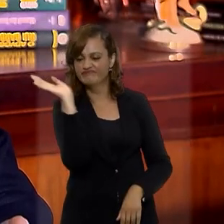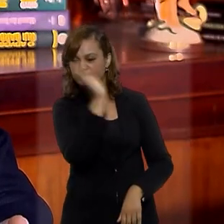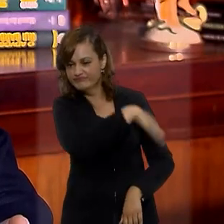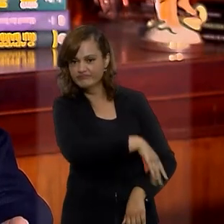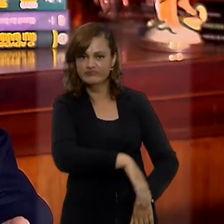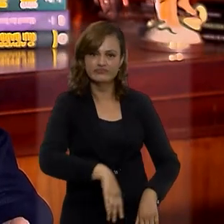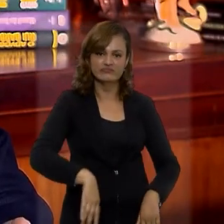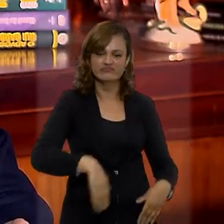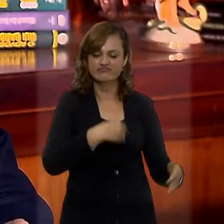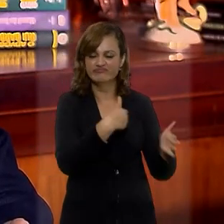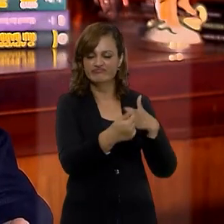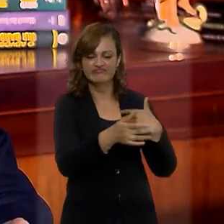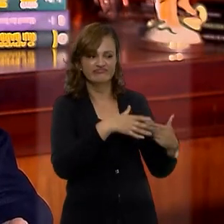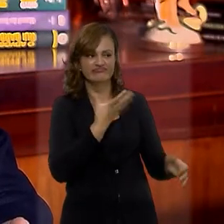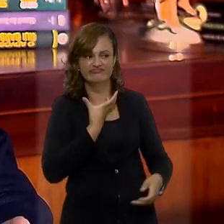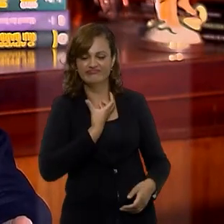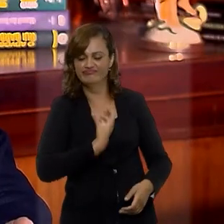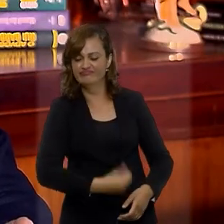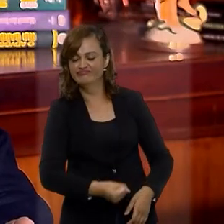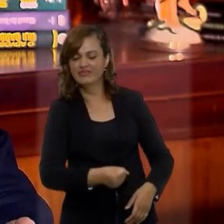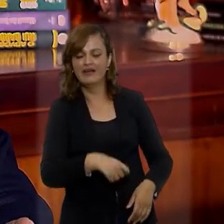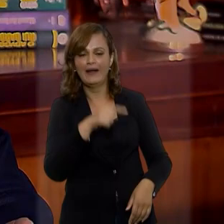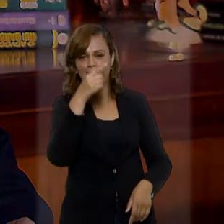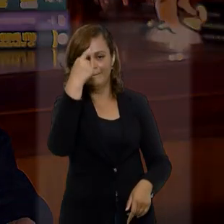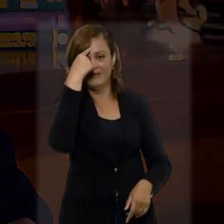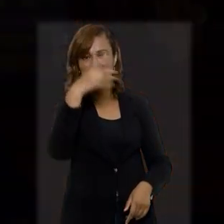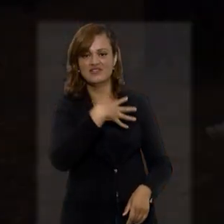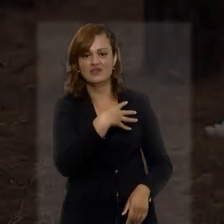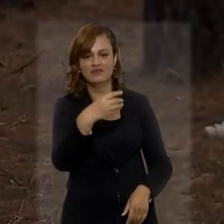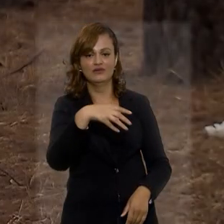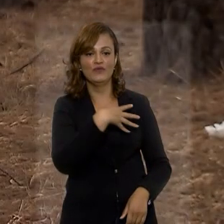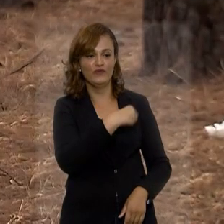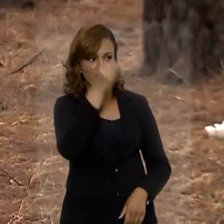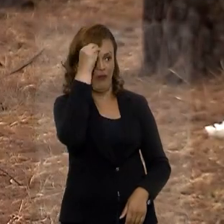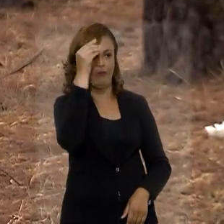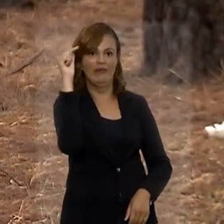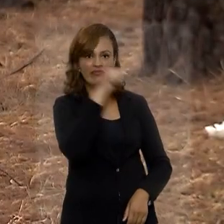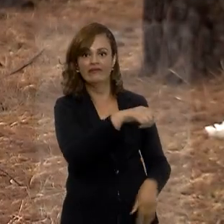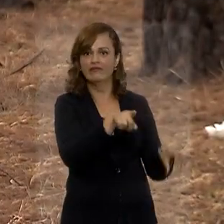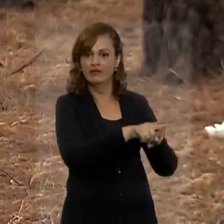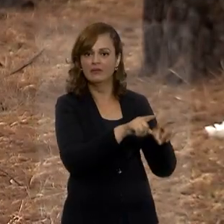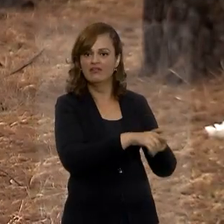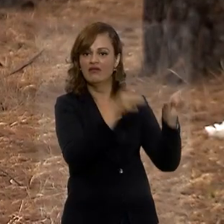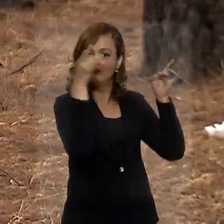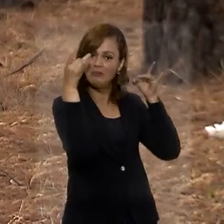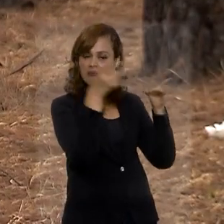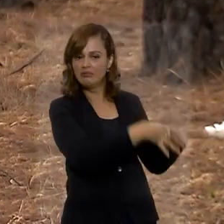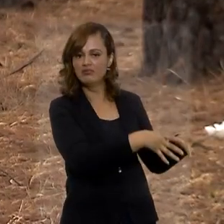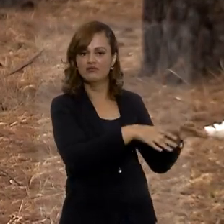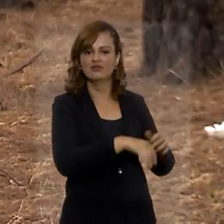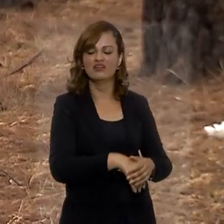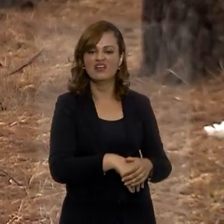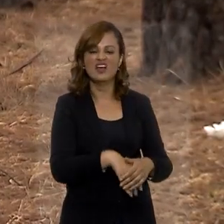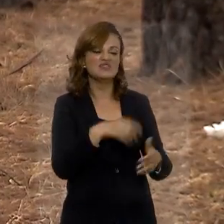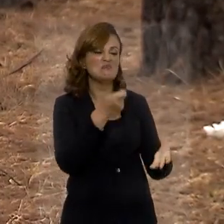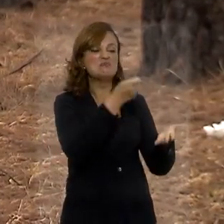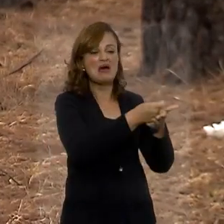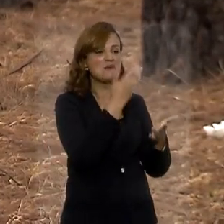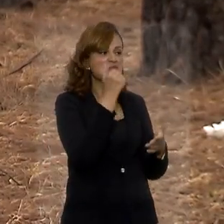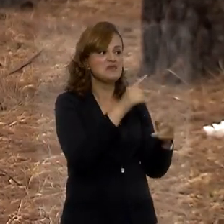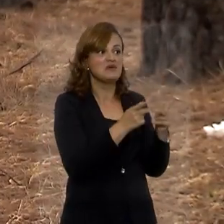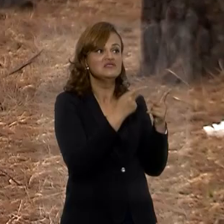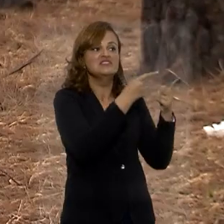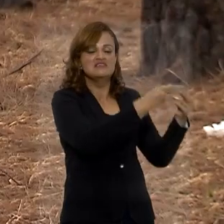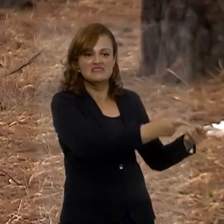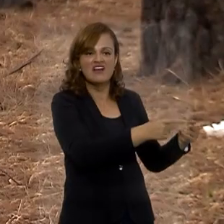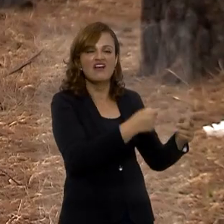a beliculidade é tanta, foi muito magoado, acha que o filho também tem que ficar longe. E abandona o filho, às vezes paga